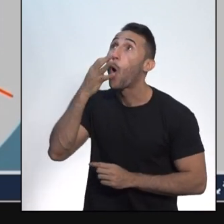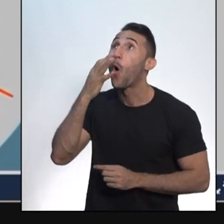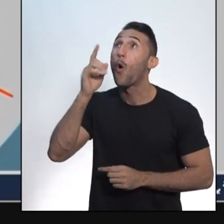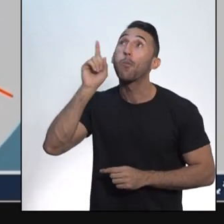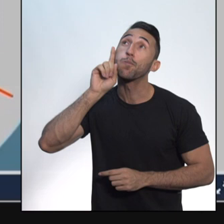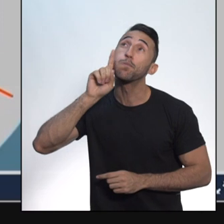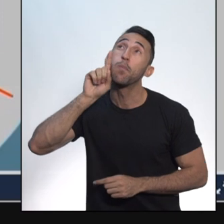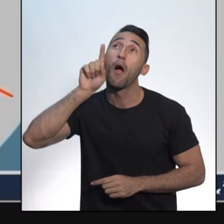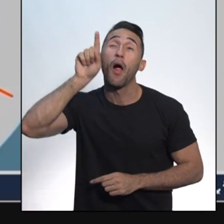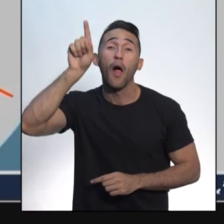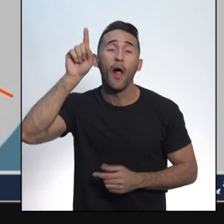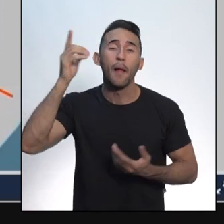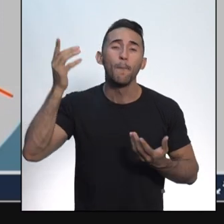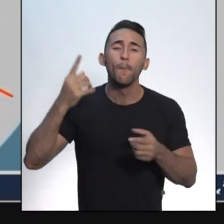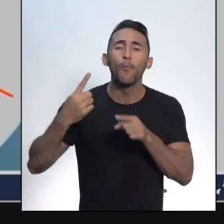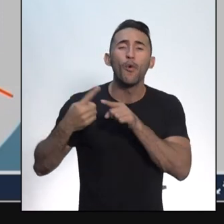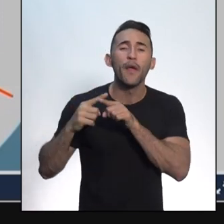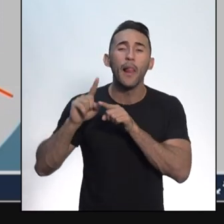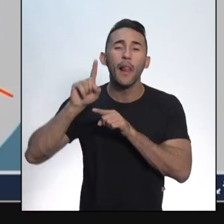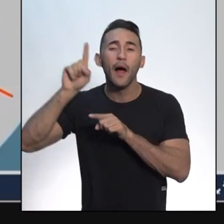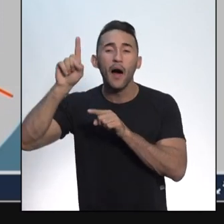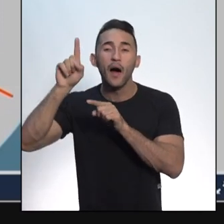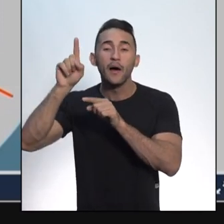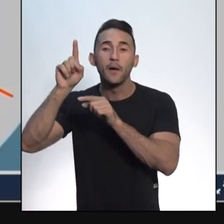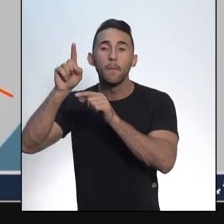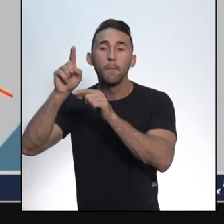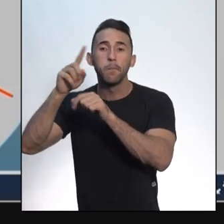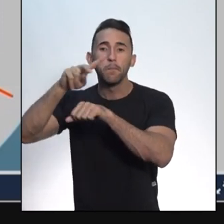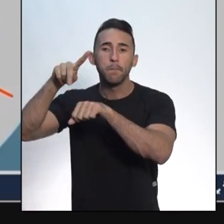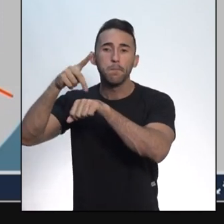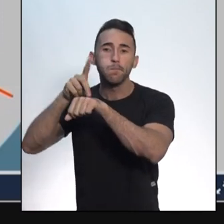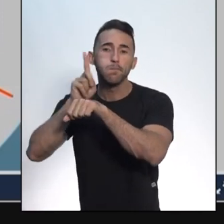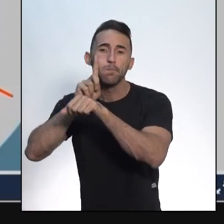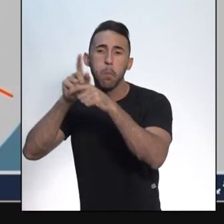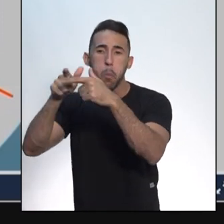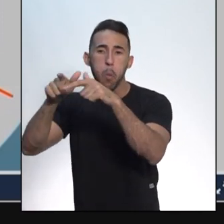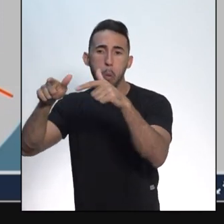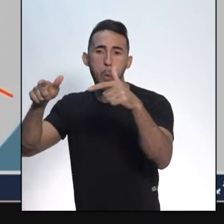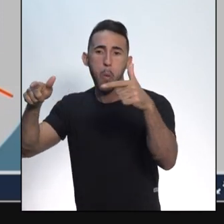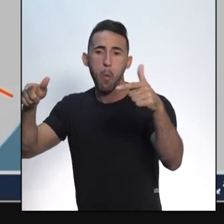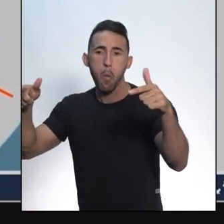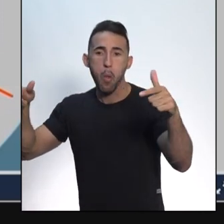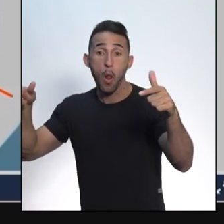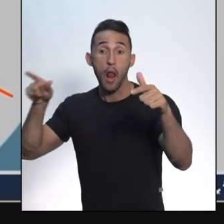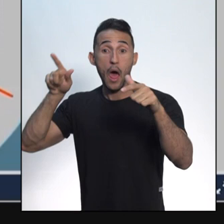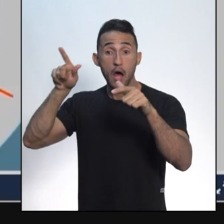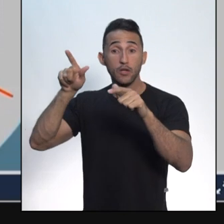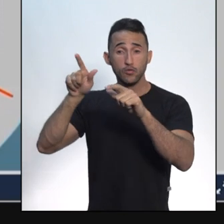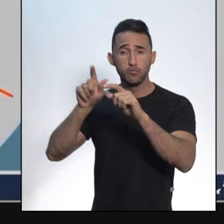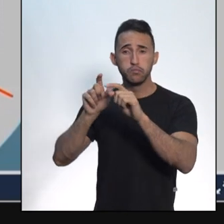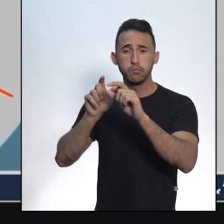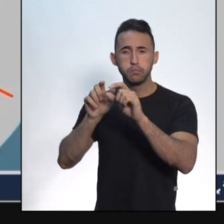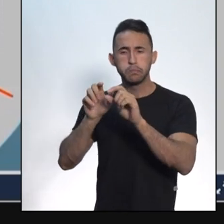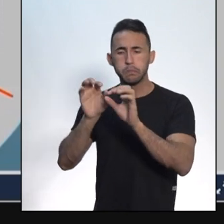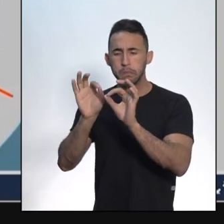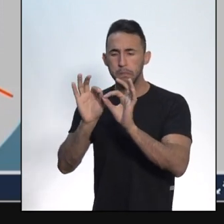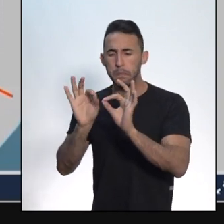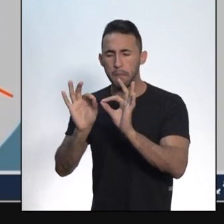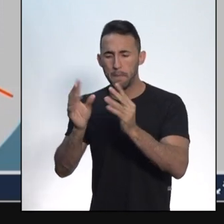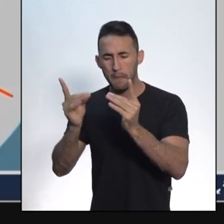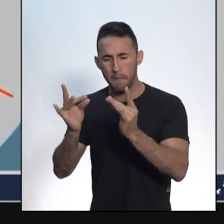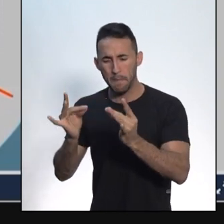Estados Unidos cresceram economicamente, se estruturaram politicamente e se transformaram na